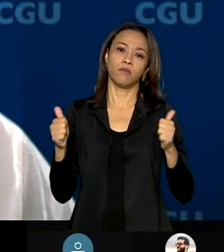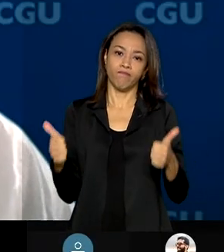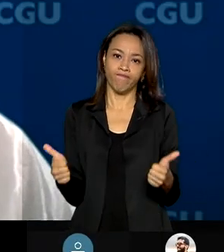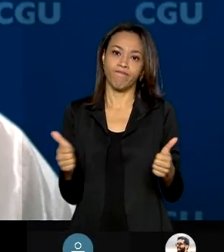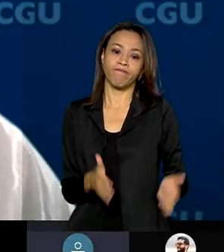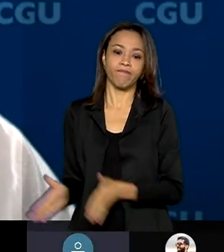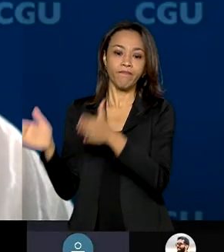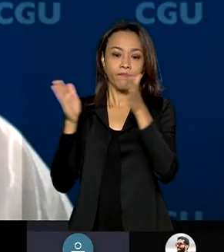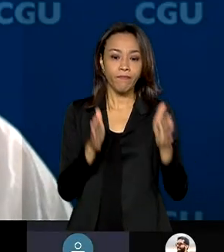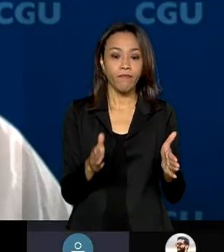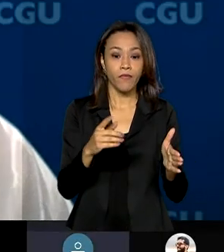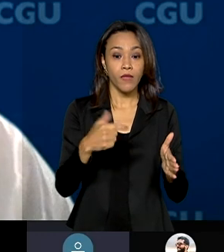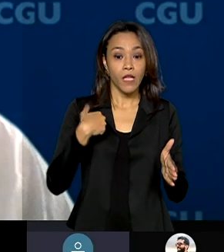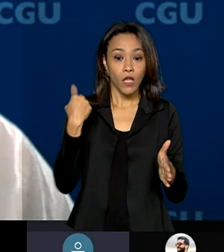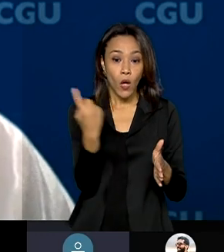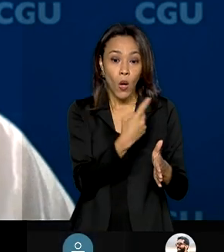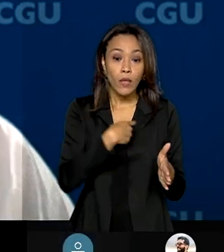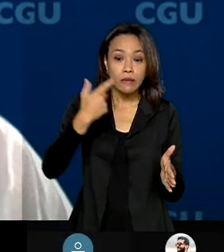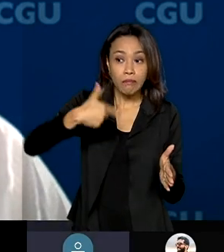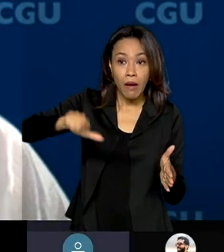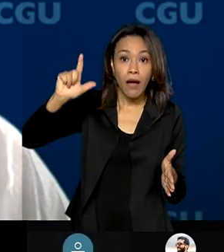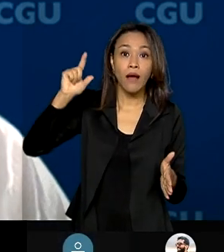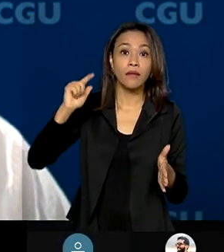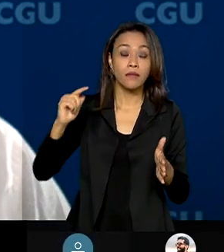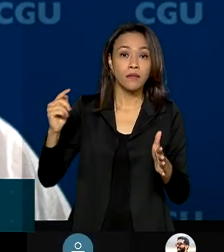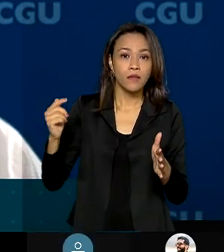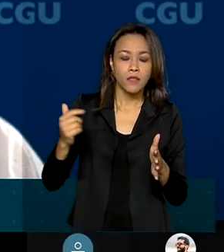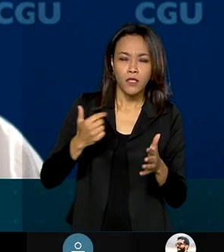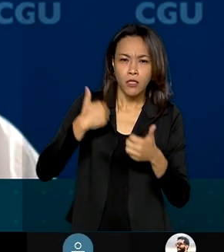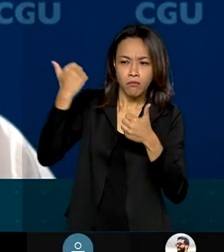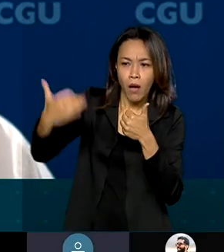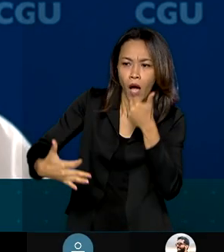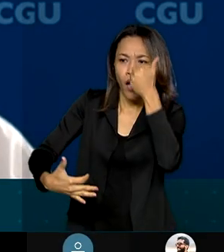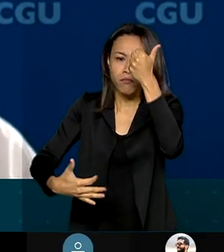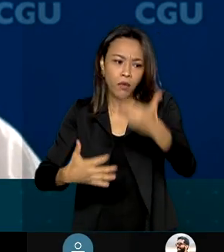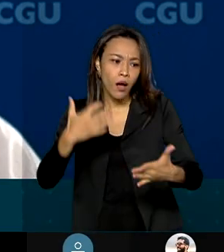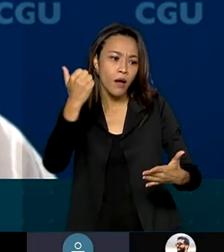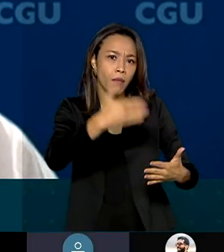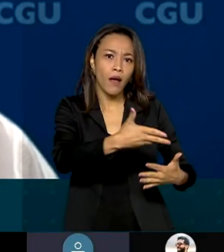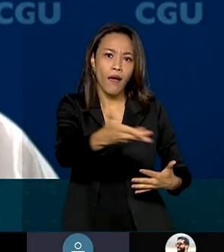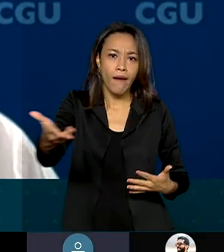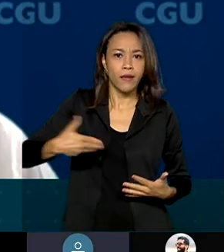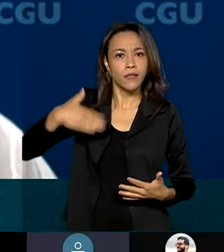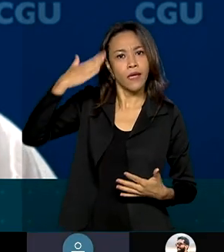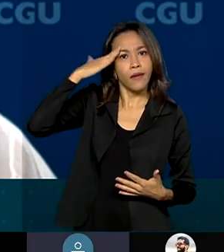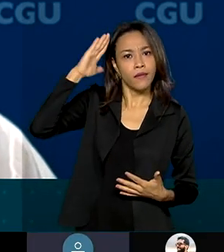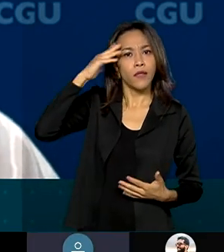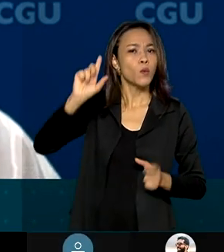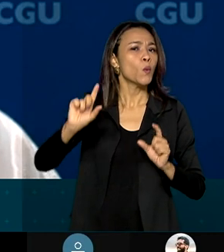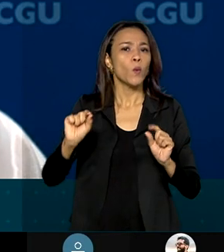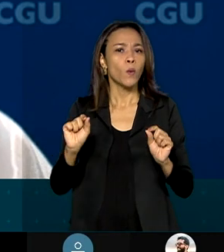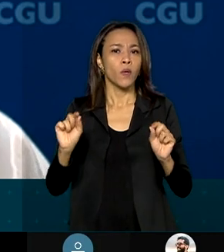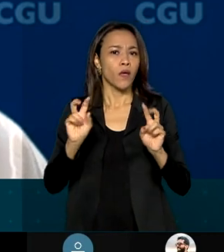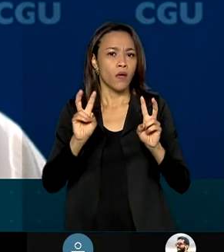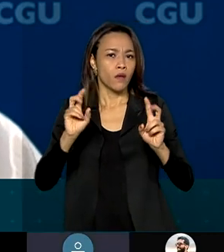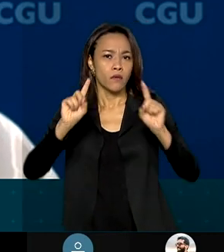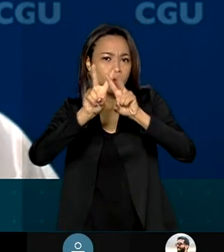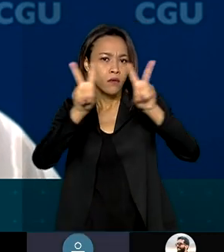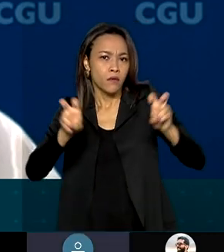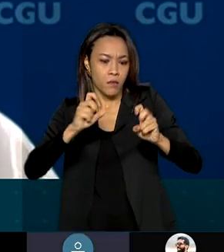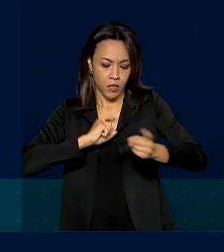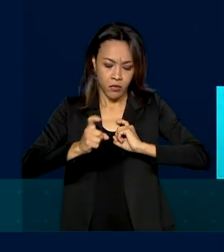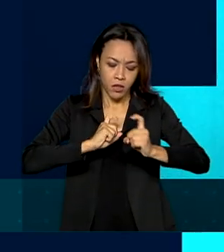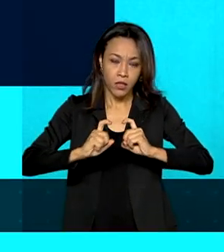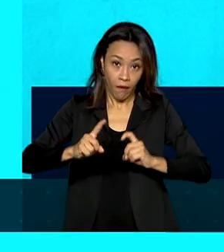mais a gente dialoga, quanto mais as pessoas entendem o Estado, mais elas têm espaço para contribuir, para